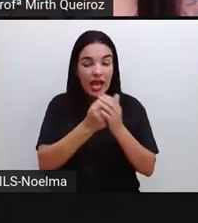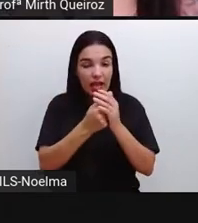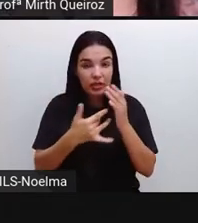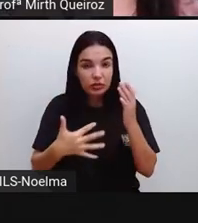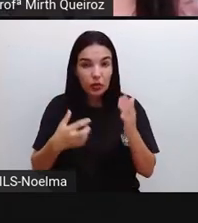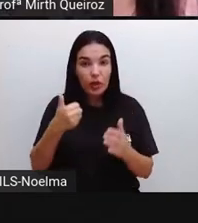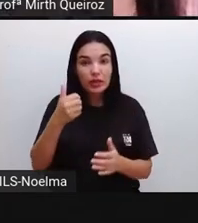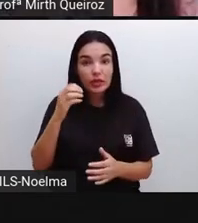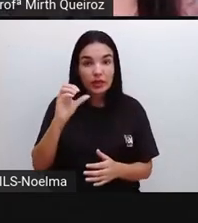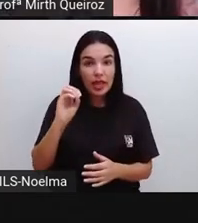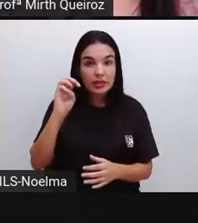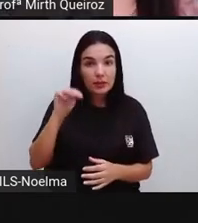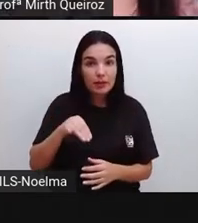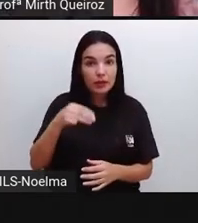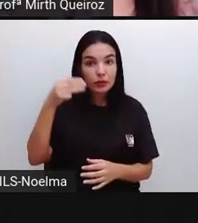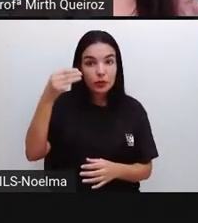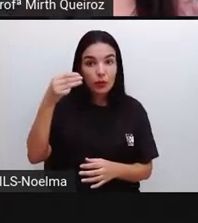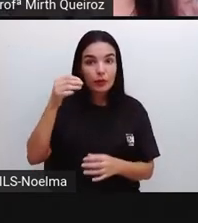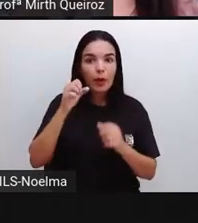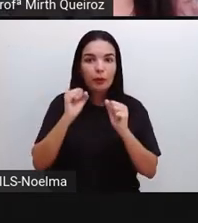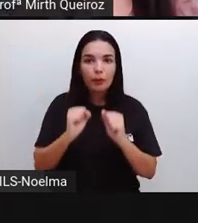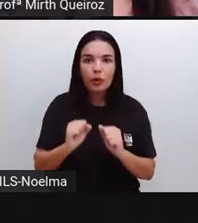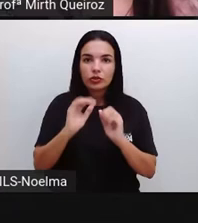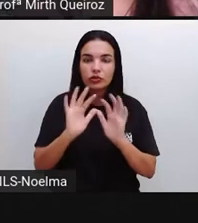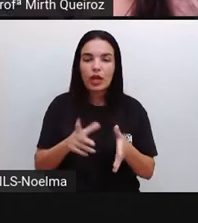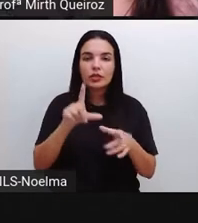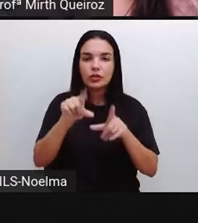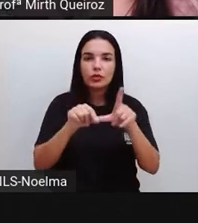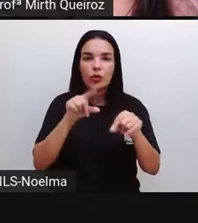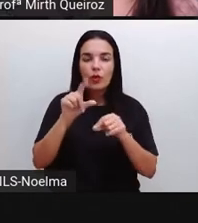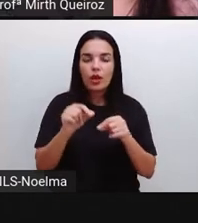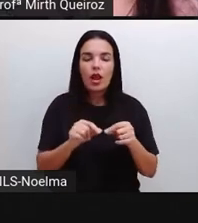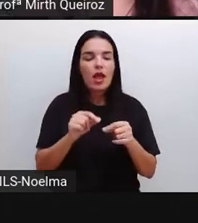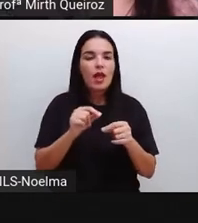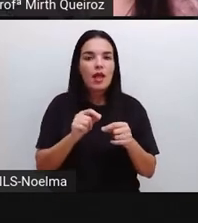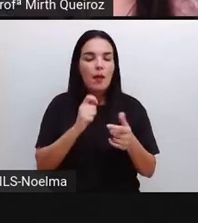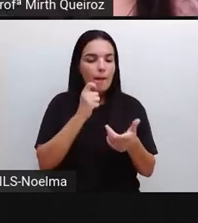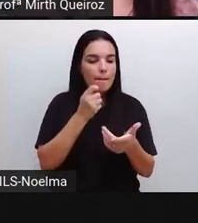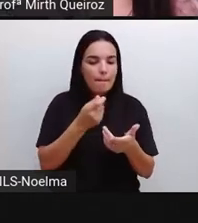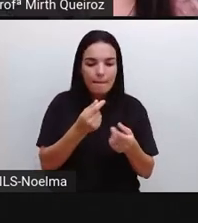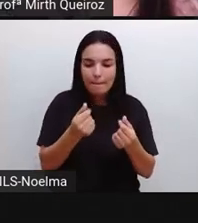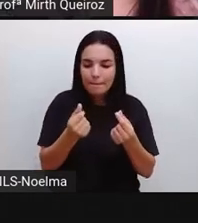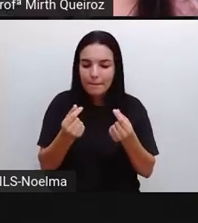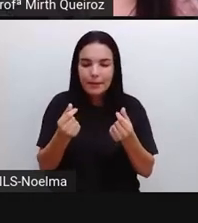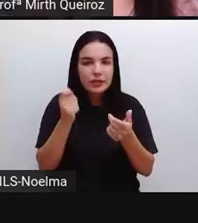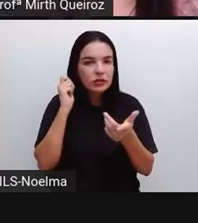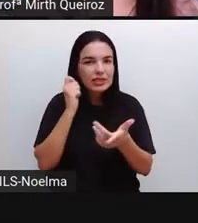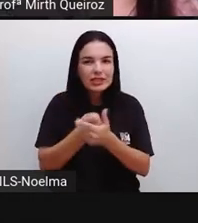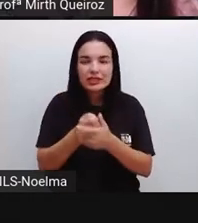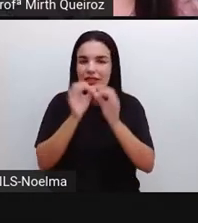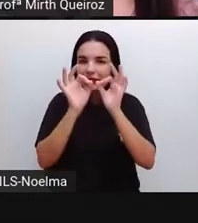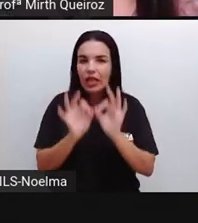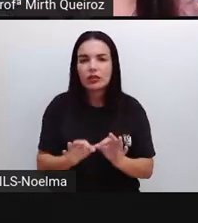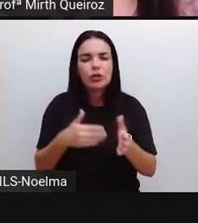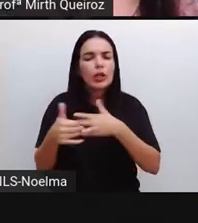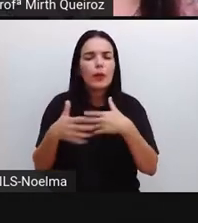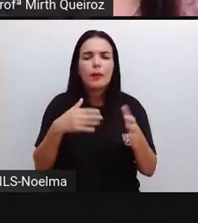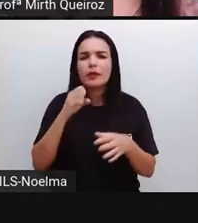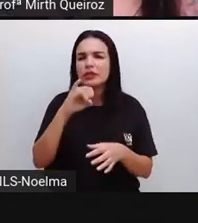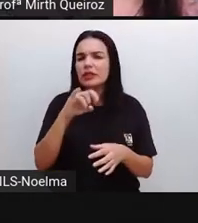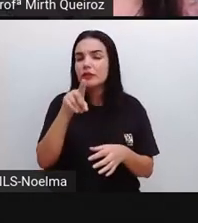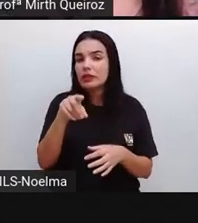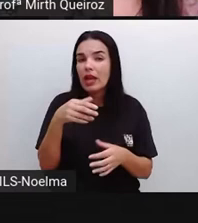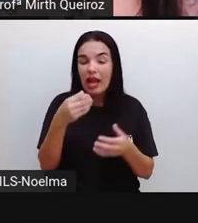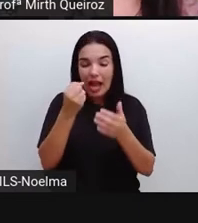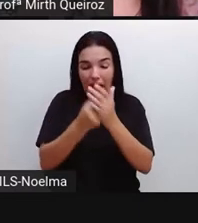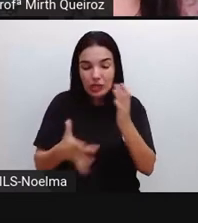cúbicos, vai-se ter um valor estabelecido, certo? Não importa se você gastou só 1, 2, 3, 4, 5, até